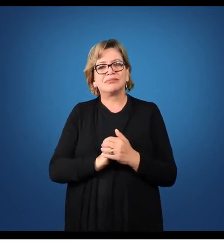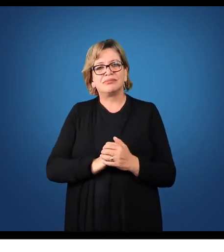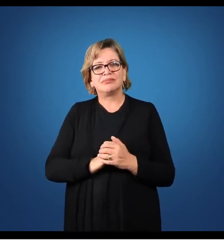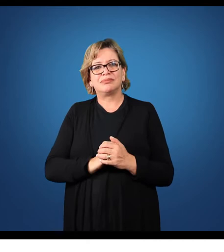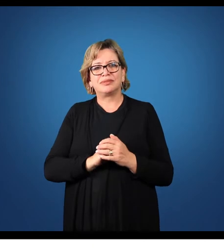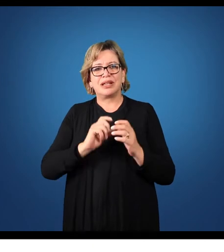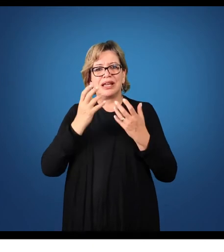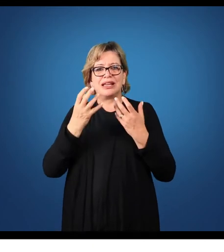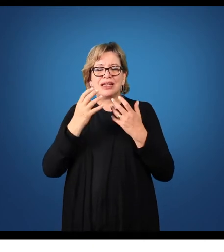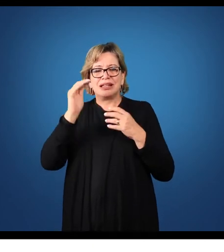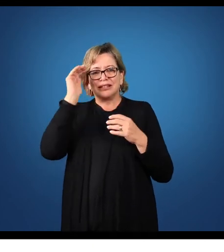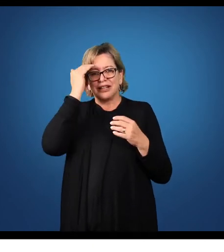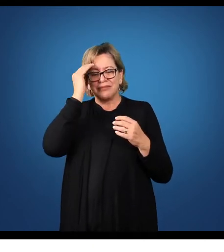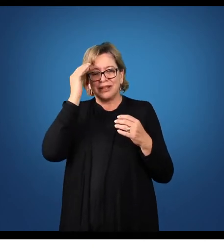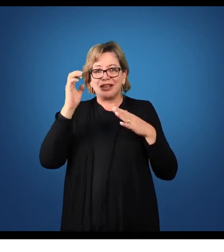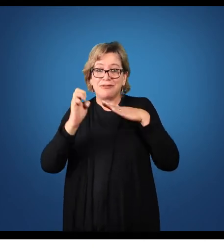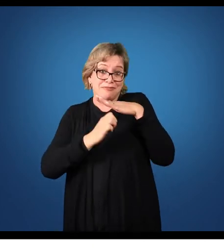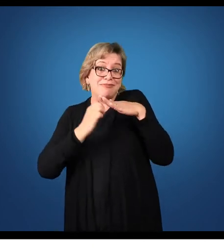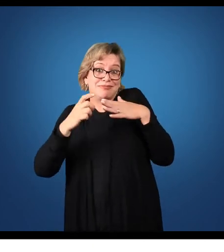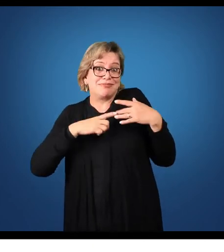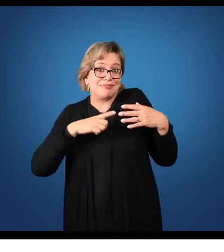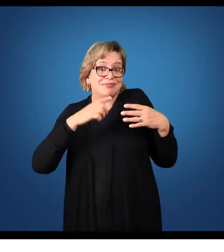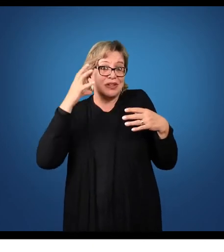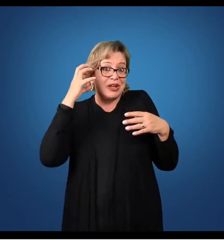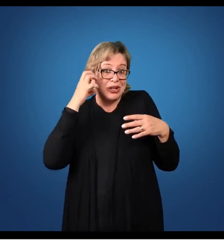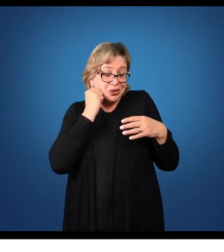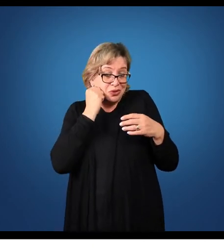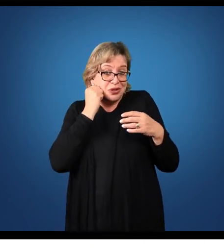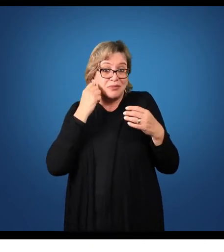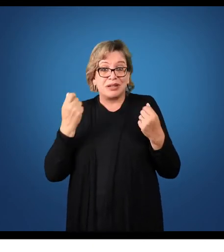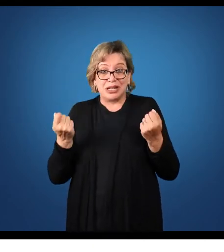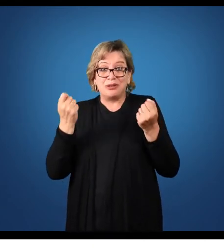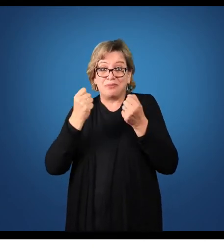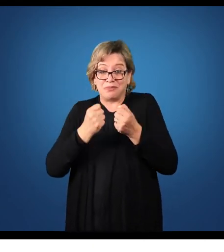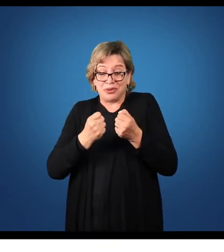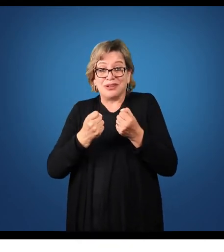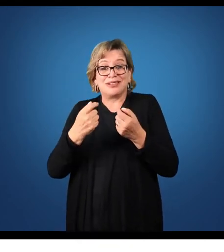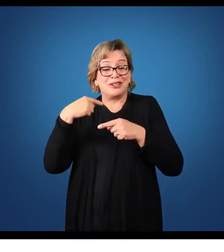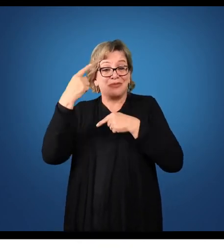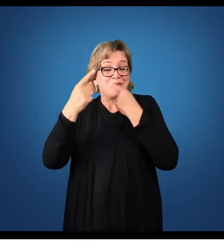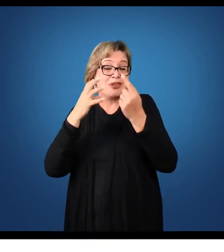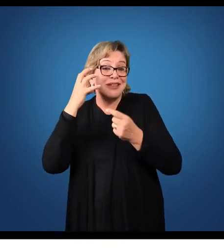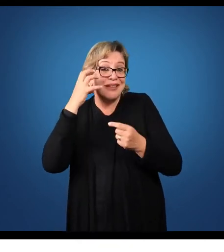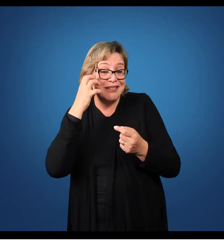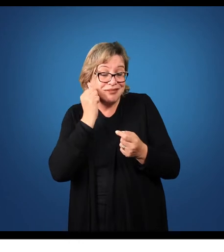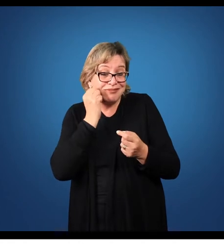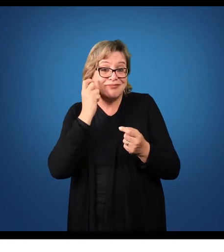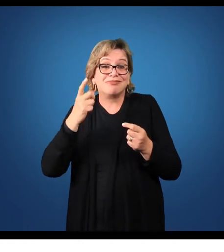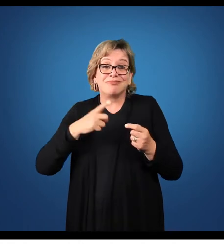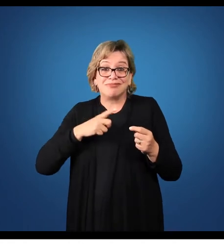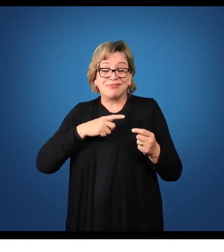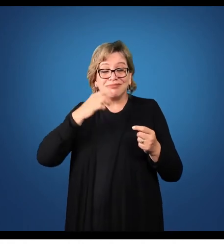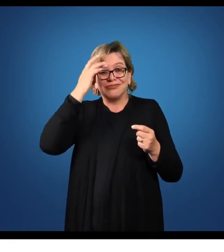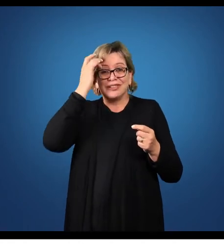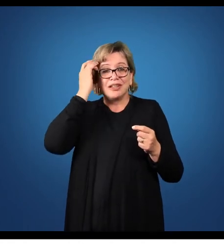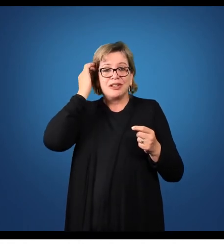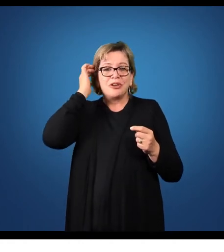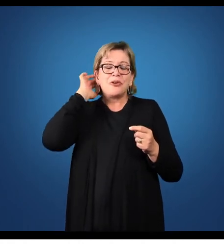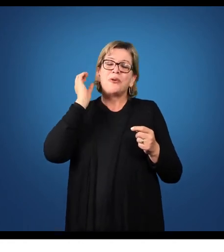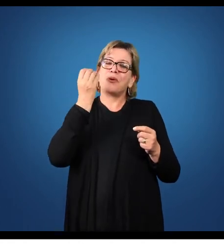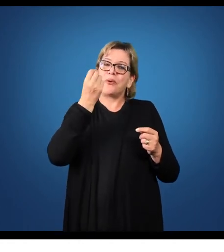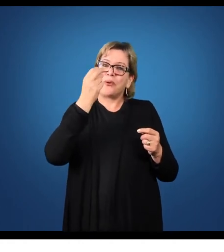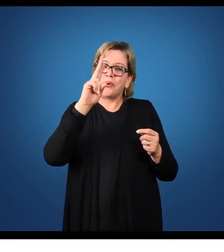Ele quer saber se a empresa está dando lucro para que ele possa receber os dividendos da ação que ele quer comprar. Ou